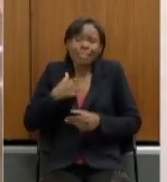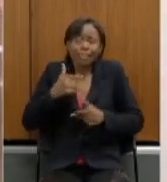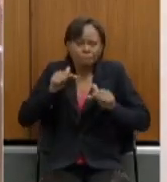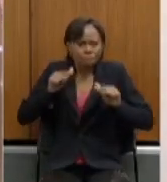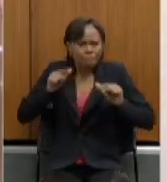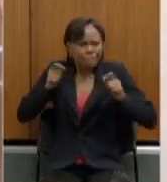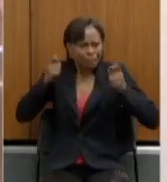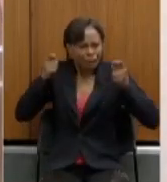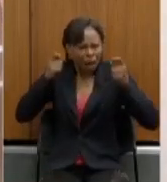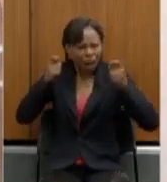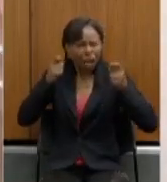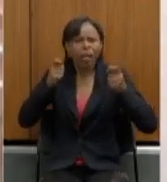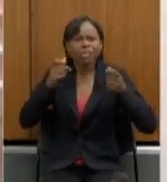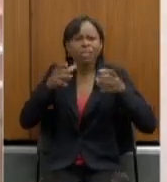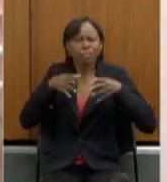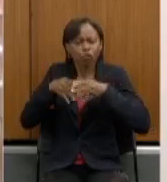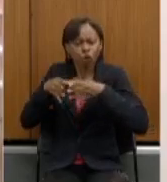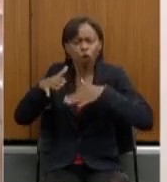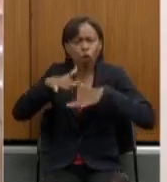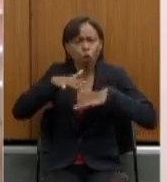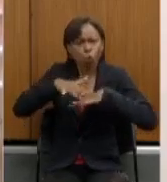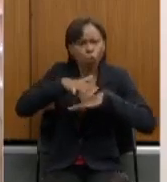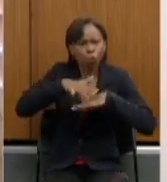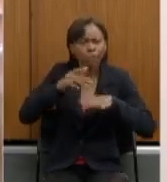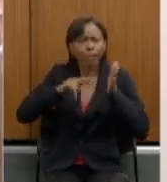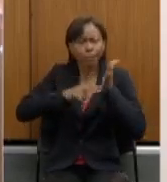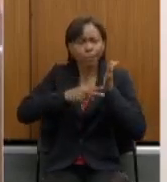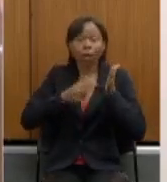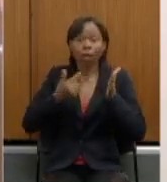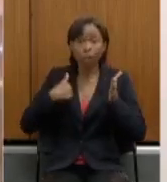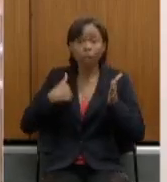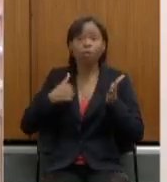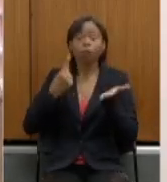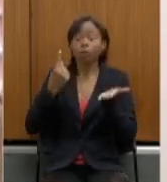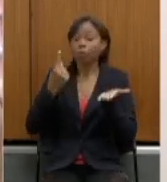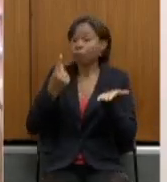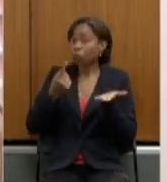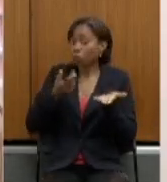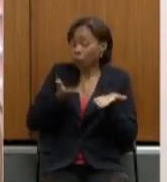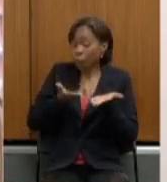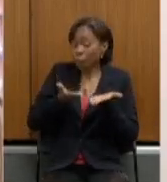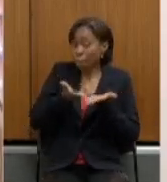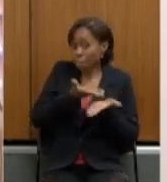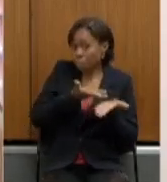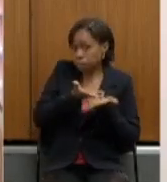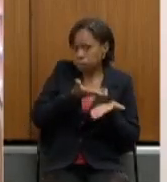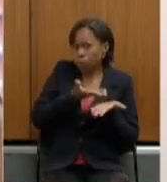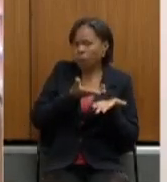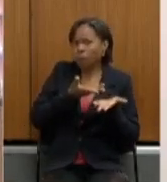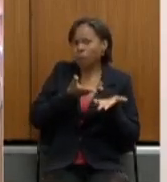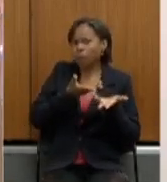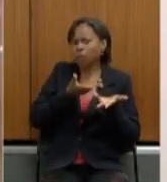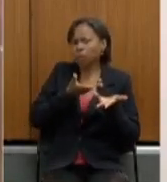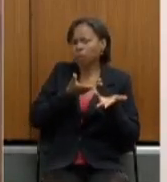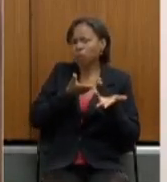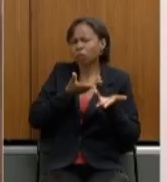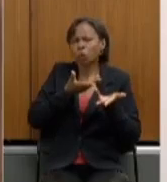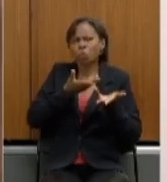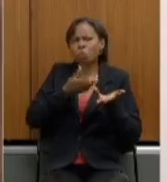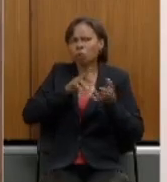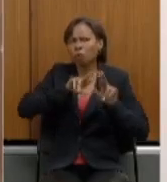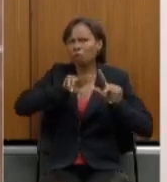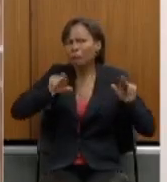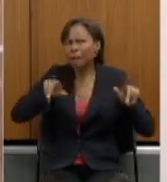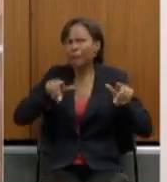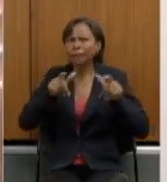eu inclusive fiz parte de grandes negociações que geraram impactos mitigando esses efeitos